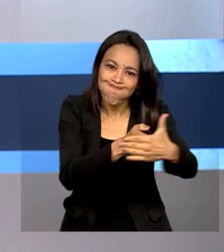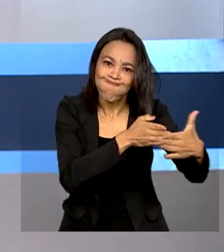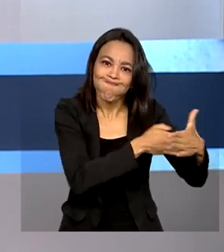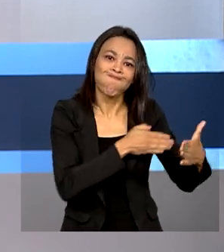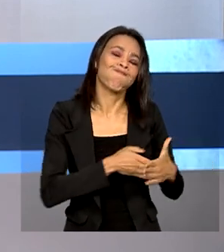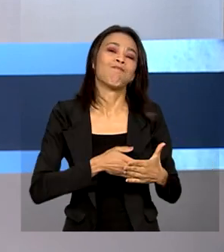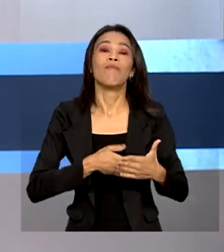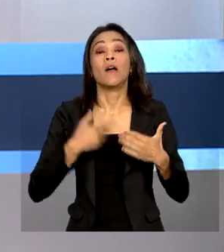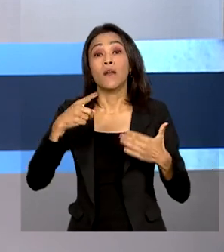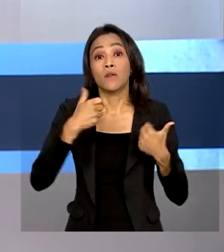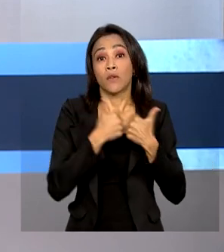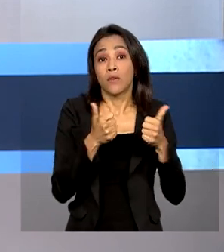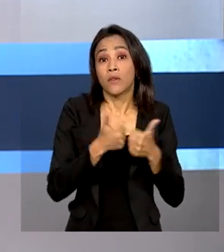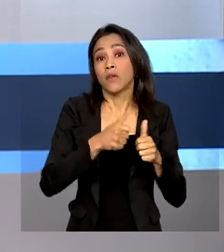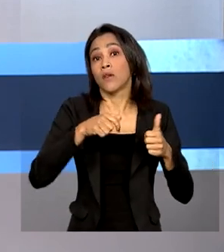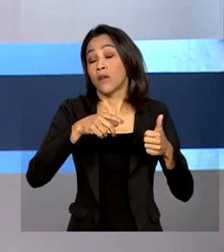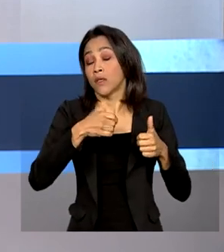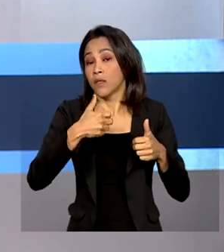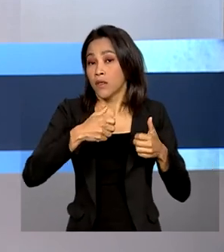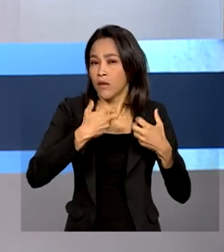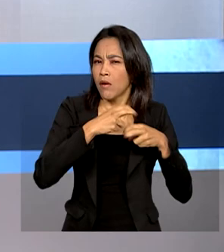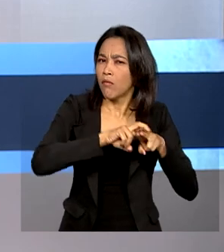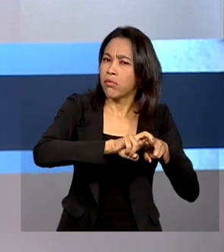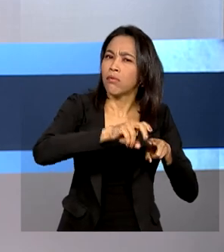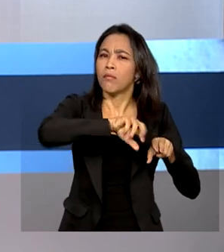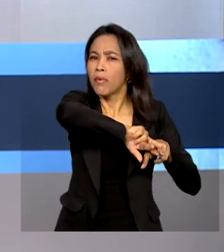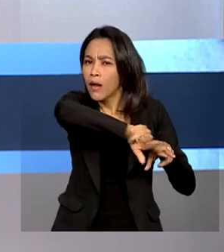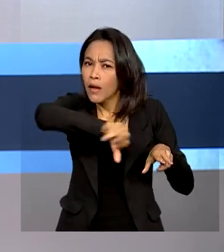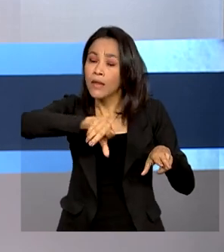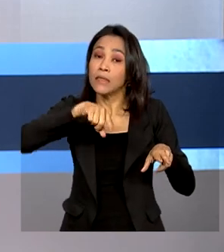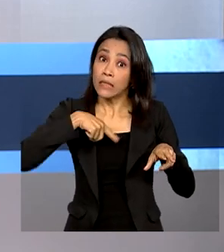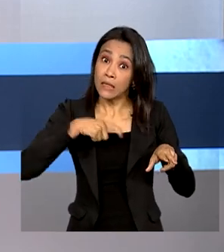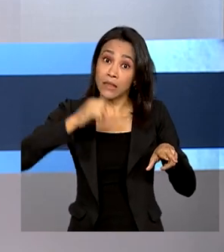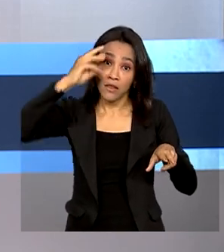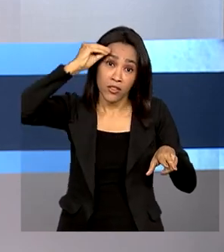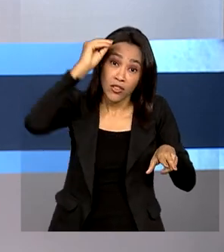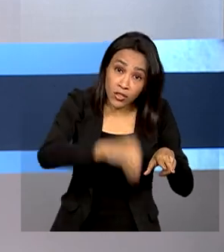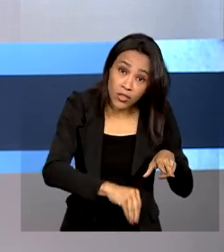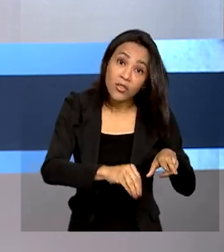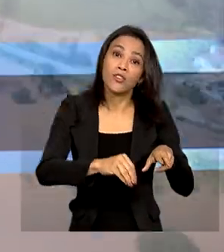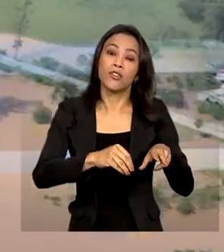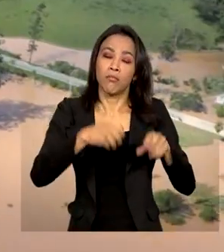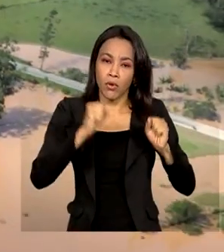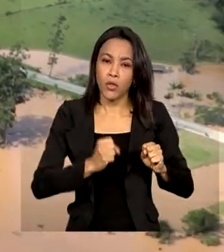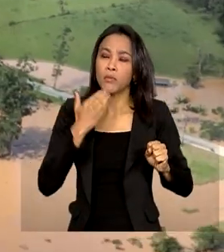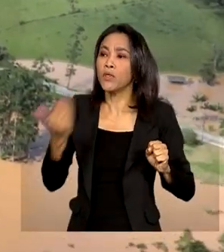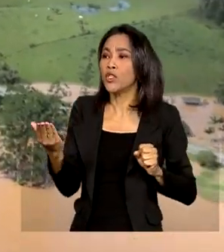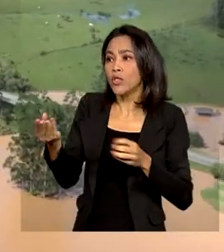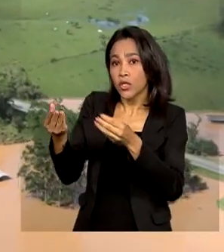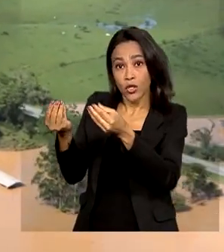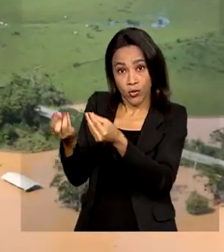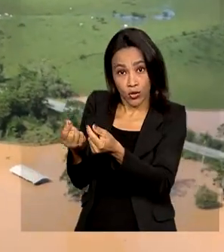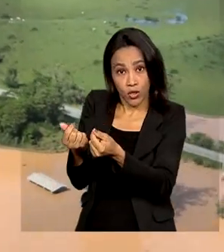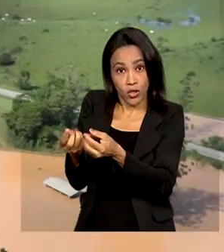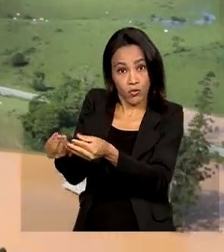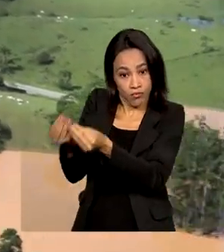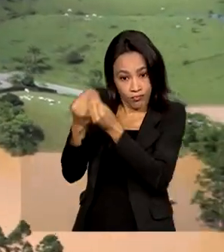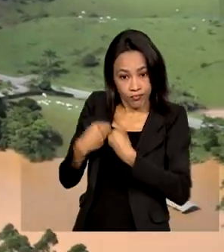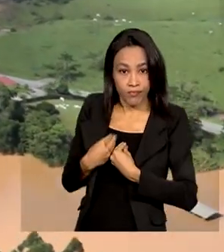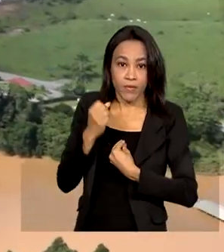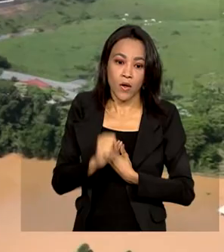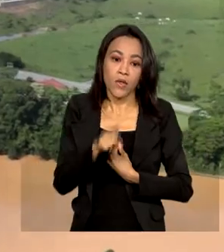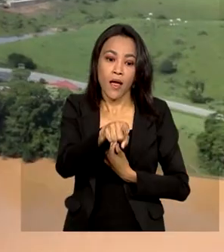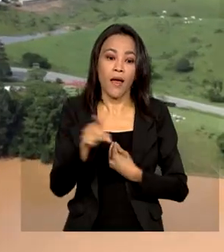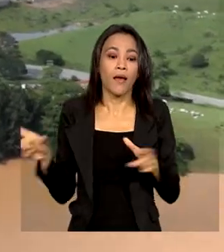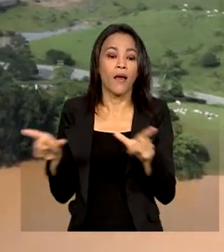interestadual podem pedir o valor da passagem de volta caso desistam da viagem. A orientação é da ANTT, a